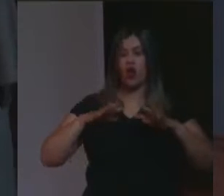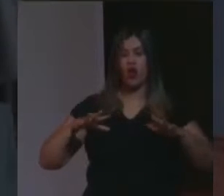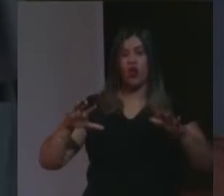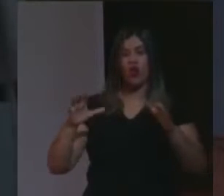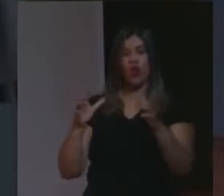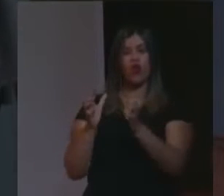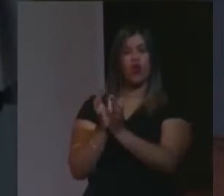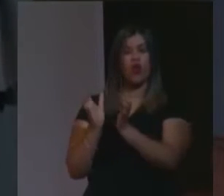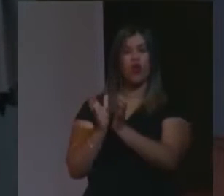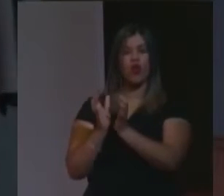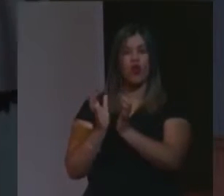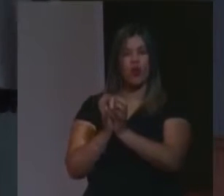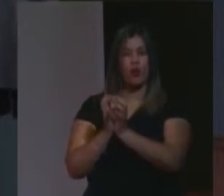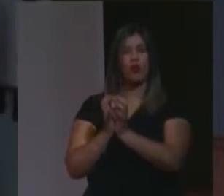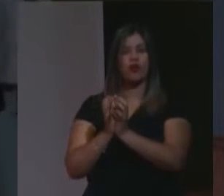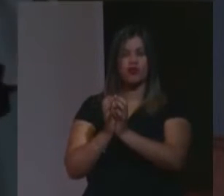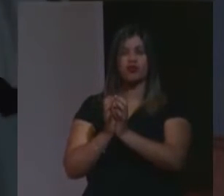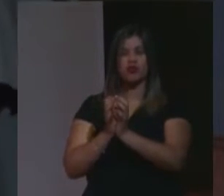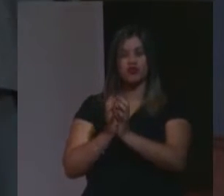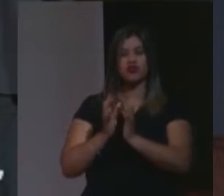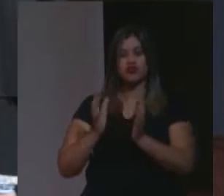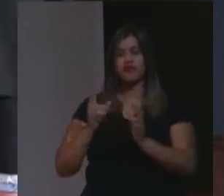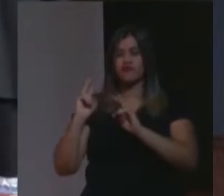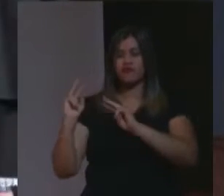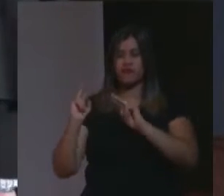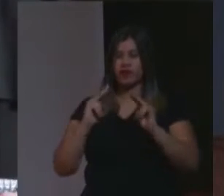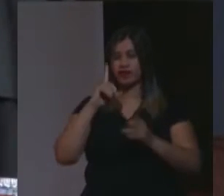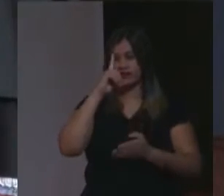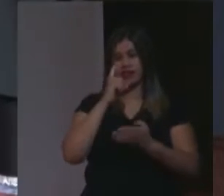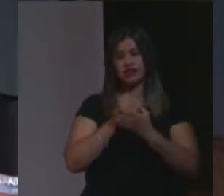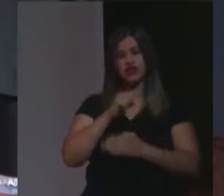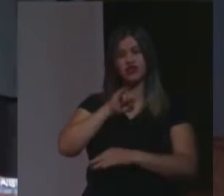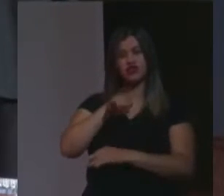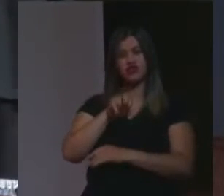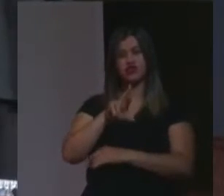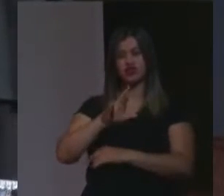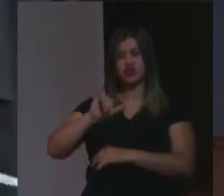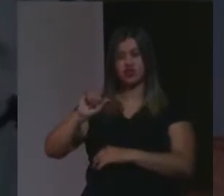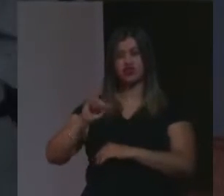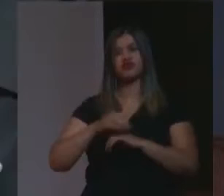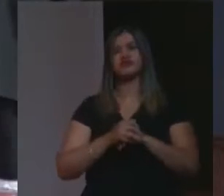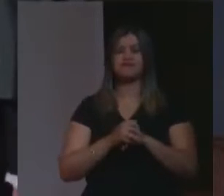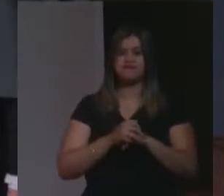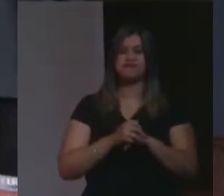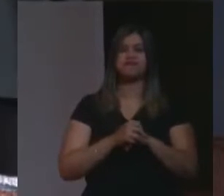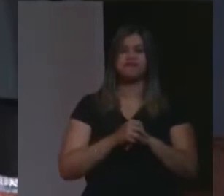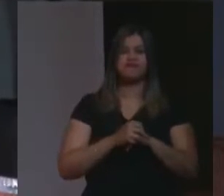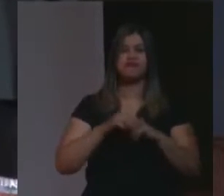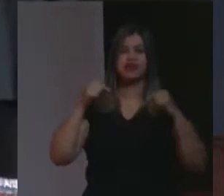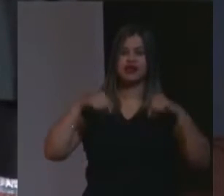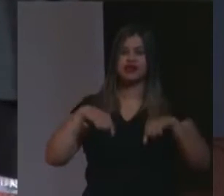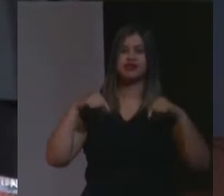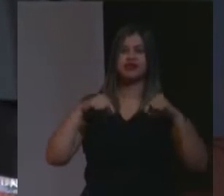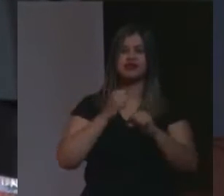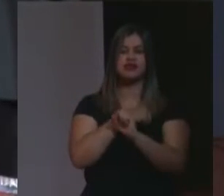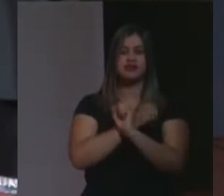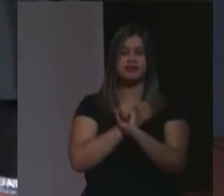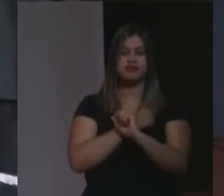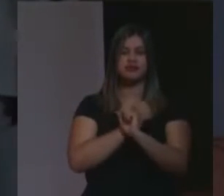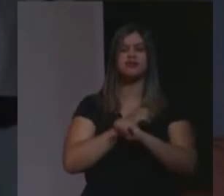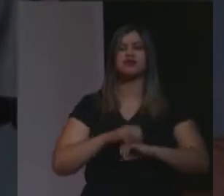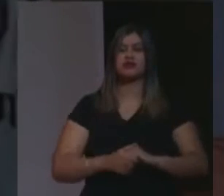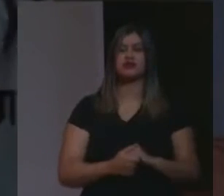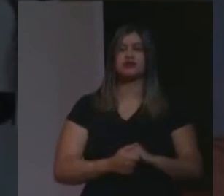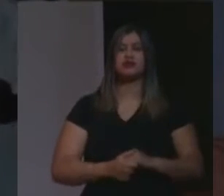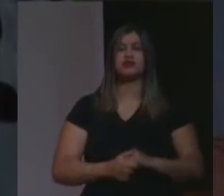esse lindo júri que hoje se apresenta a nós, na nossa Pontifícia Universidade Católica de São Paulo.